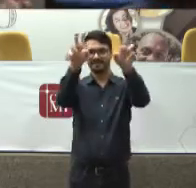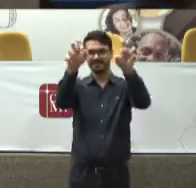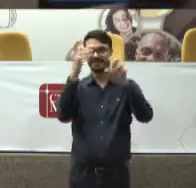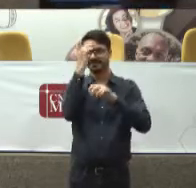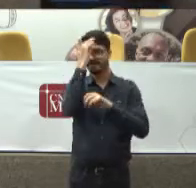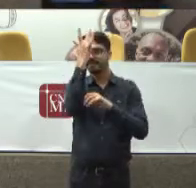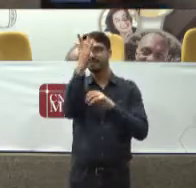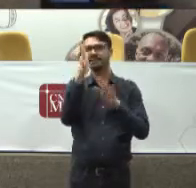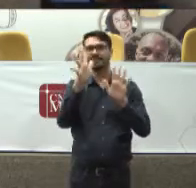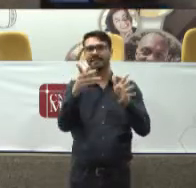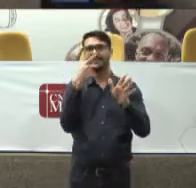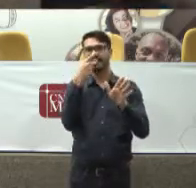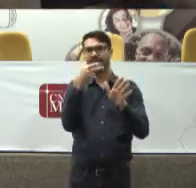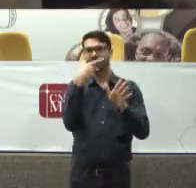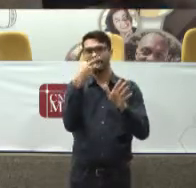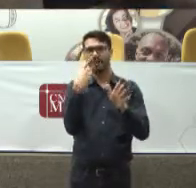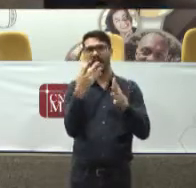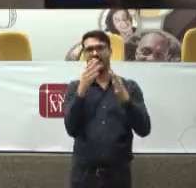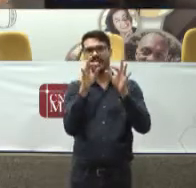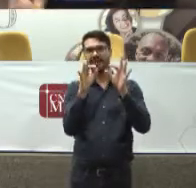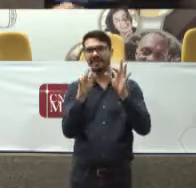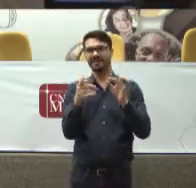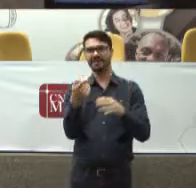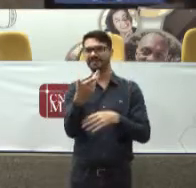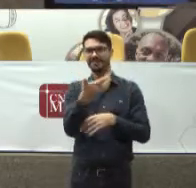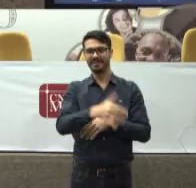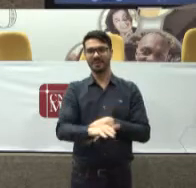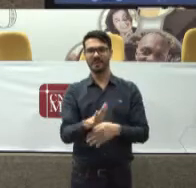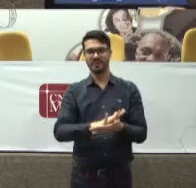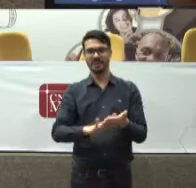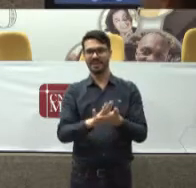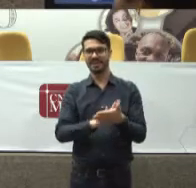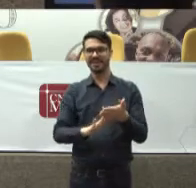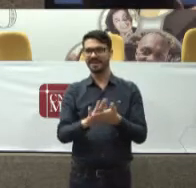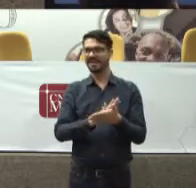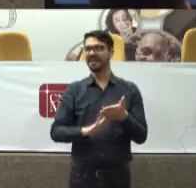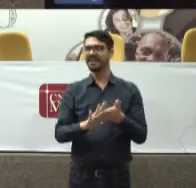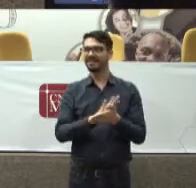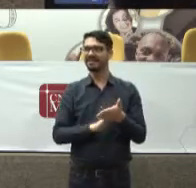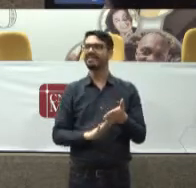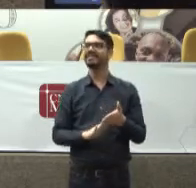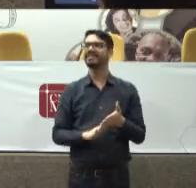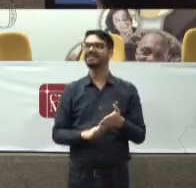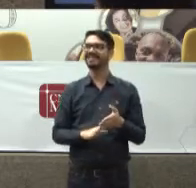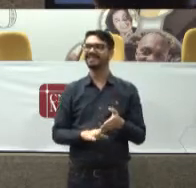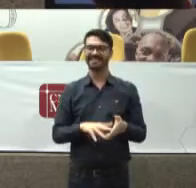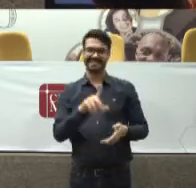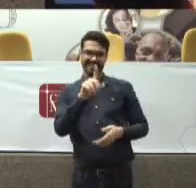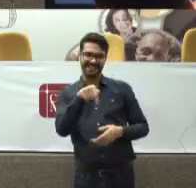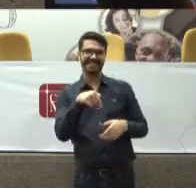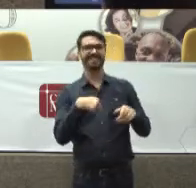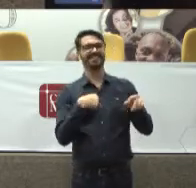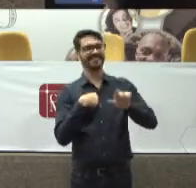se contemplou Coisa Quero nada É Eu faço assim